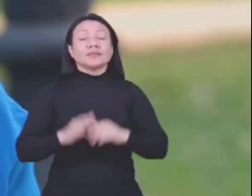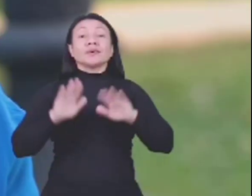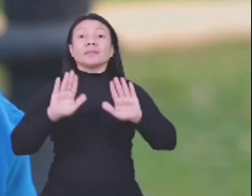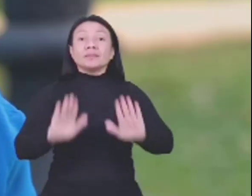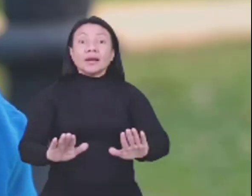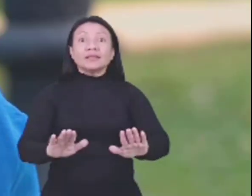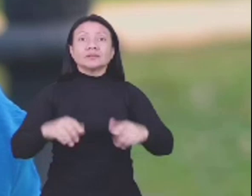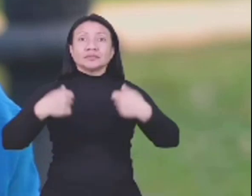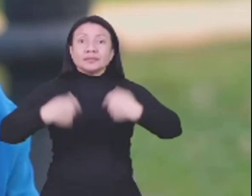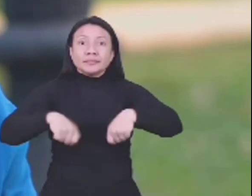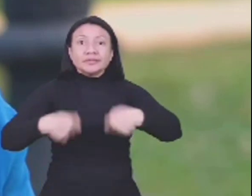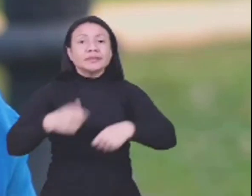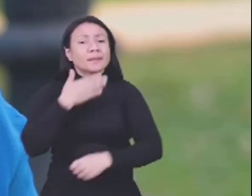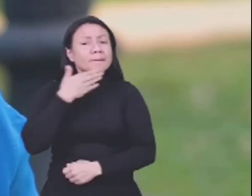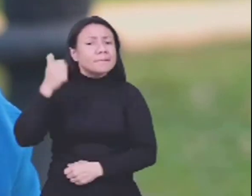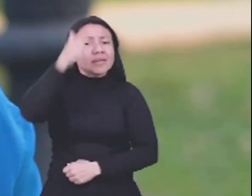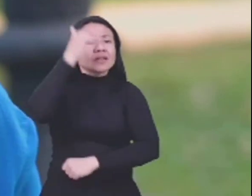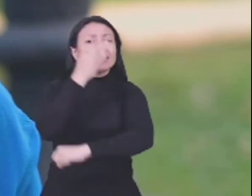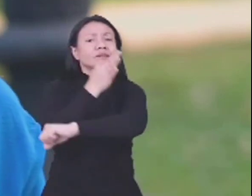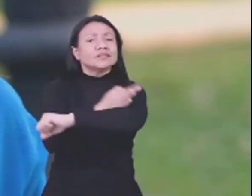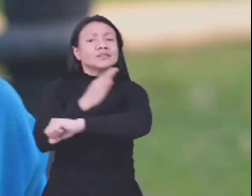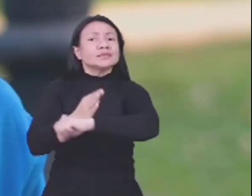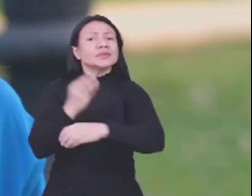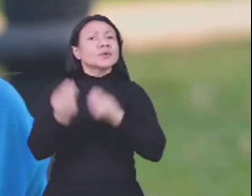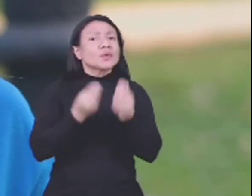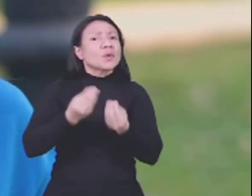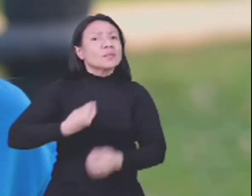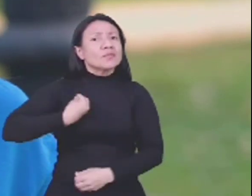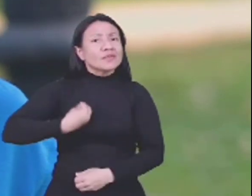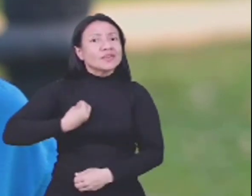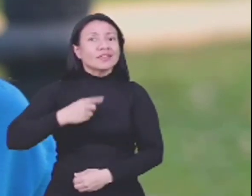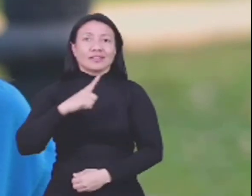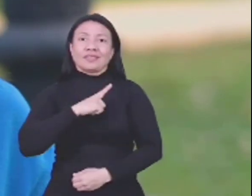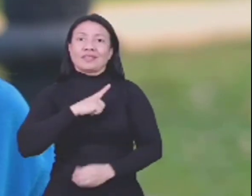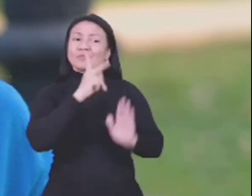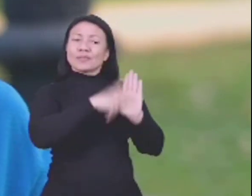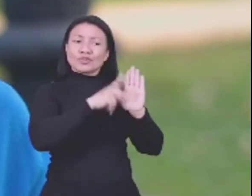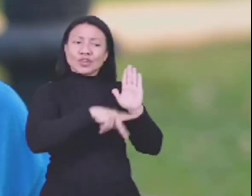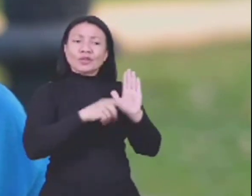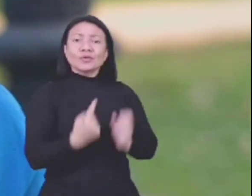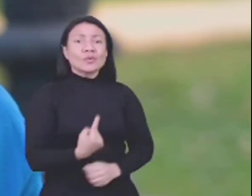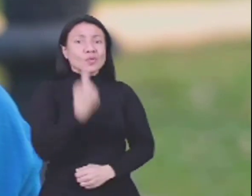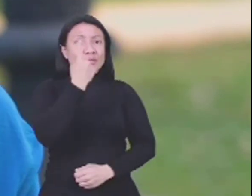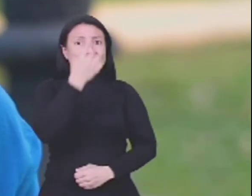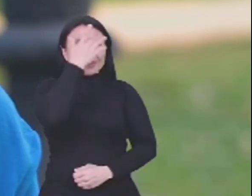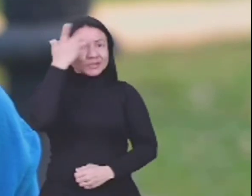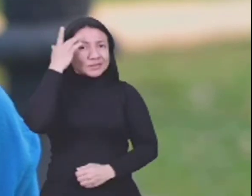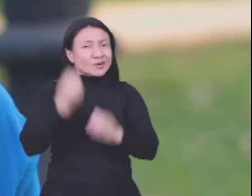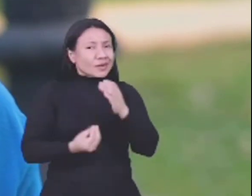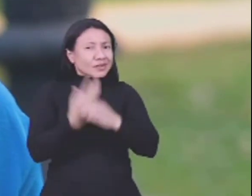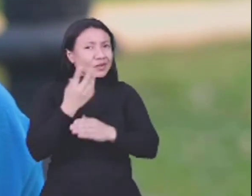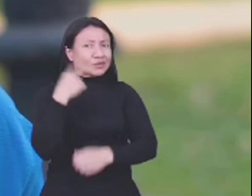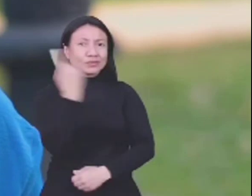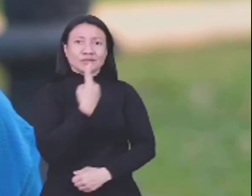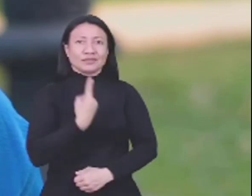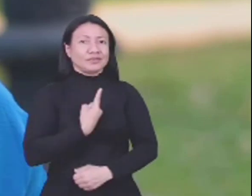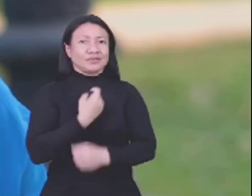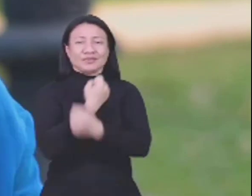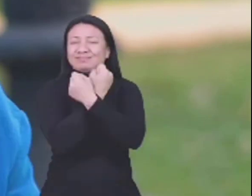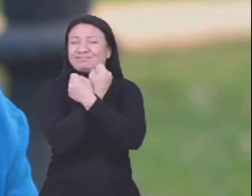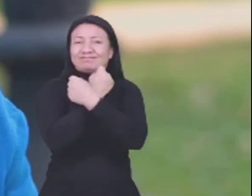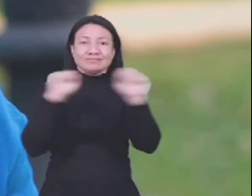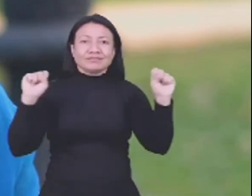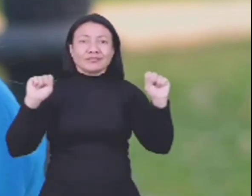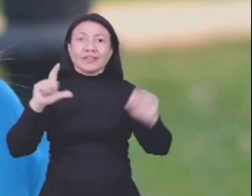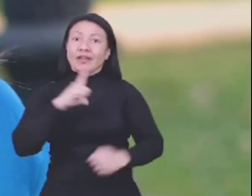Mas para ter a melhor cidade para se viver, o projeto não é de uma pessoa só. É um projeto